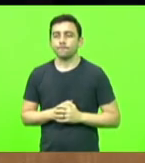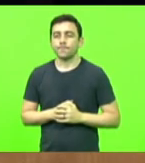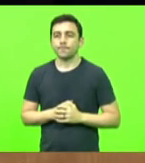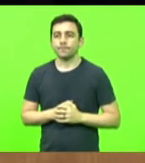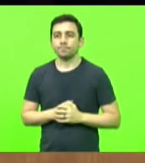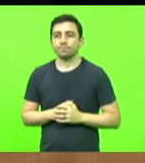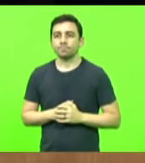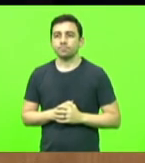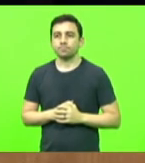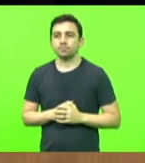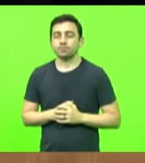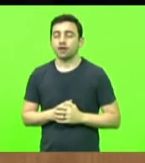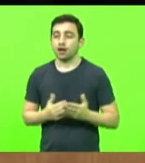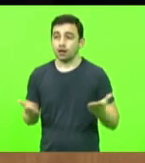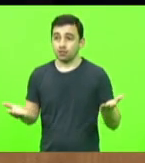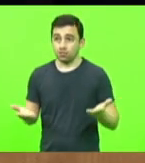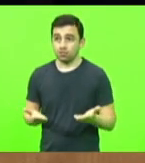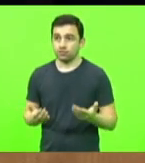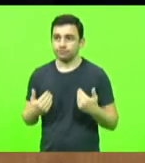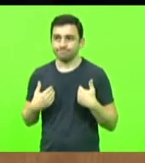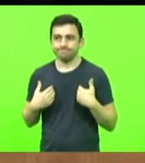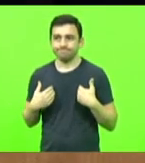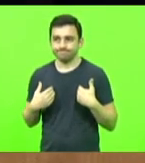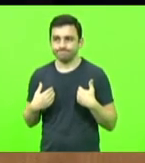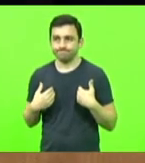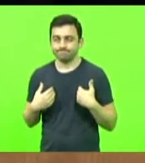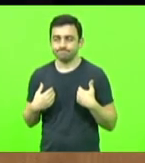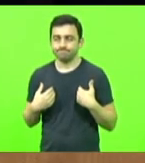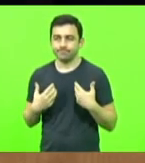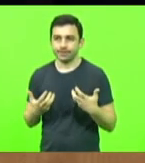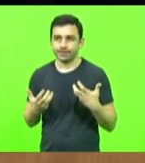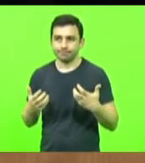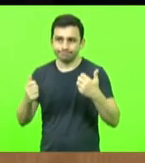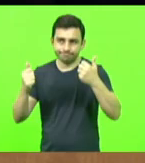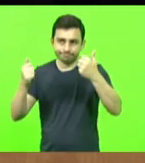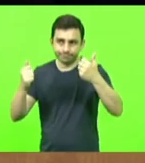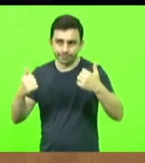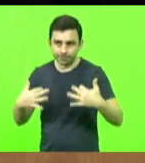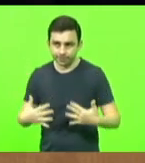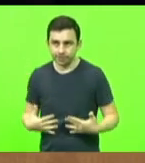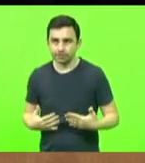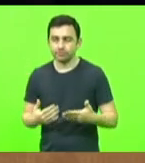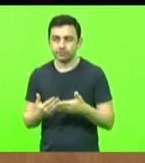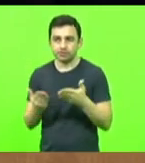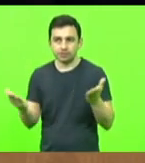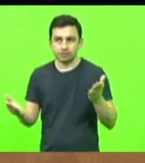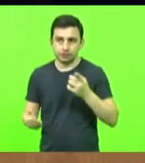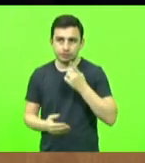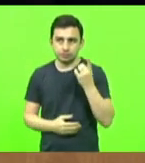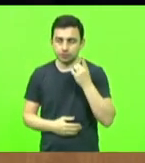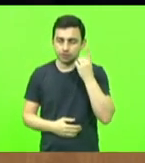Quero, senhor presidente, senhoras deputadas, senhores deputados,